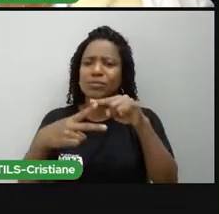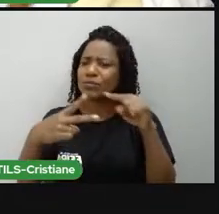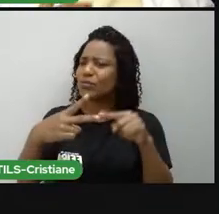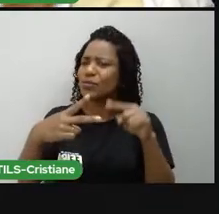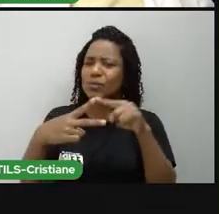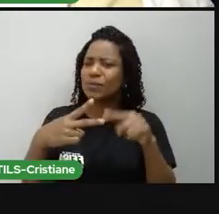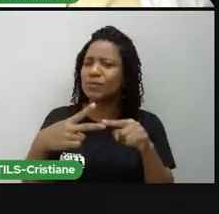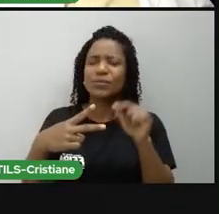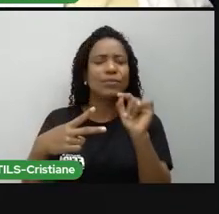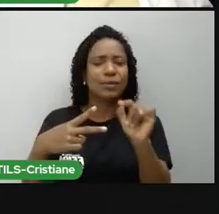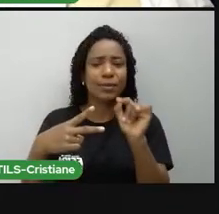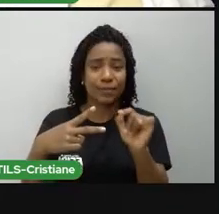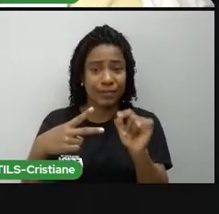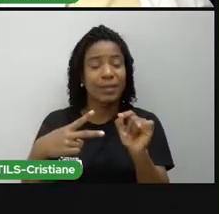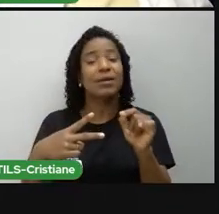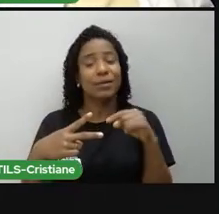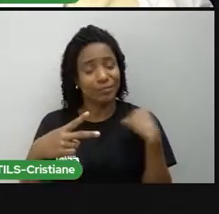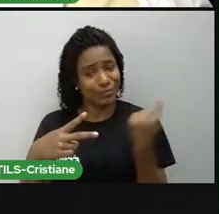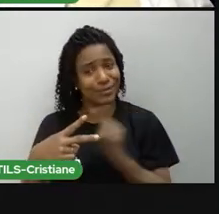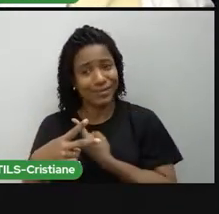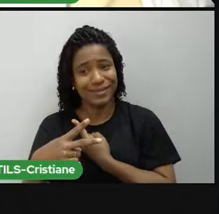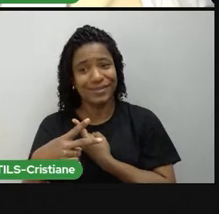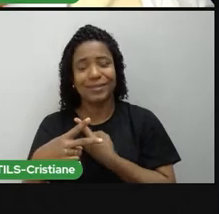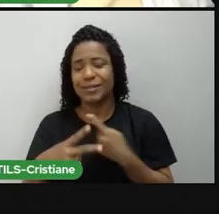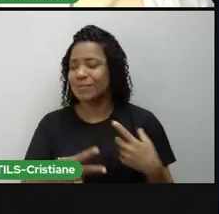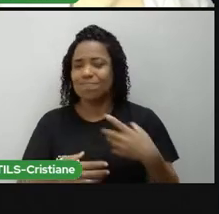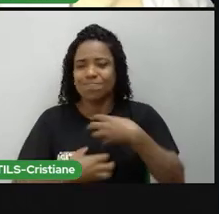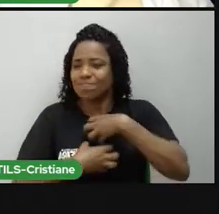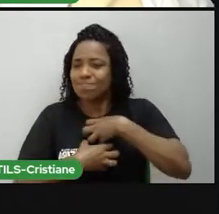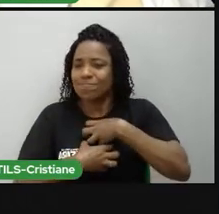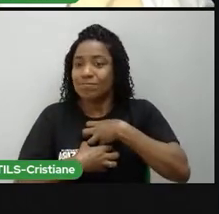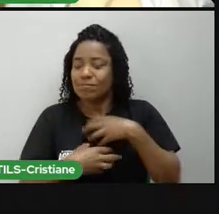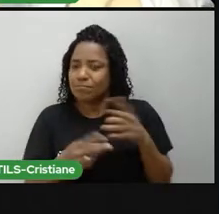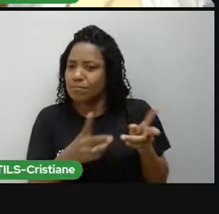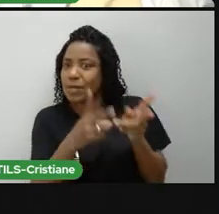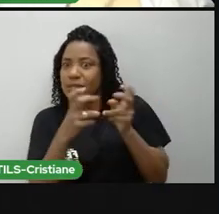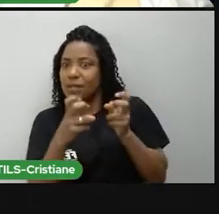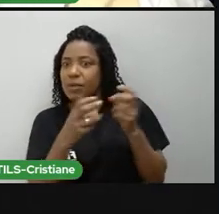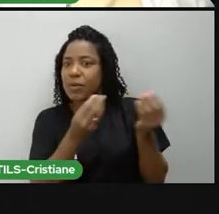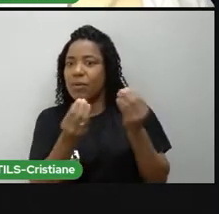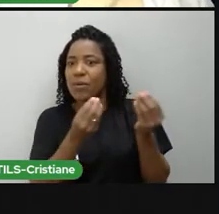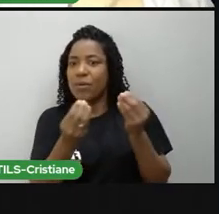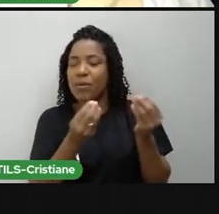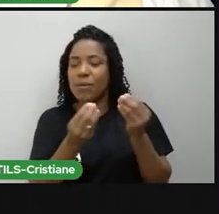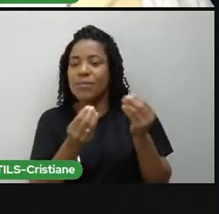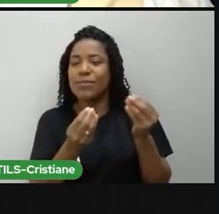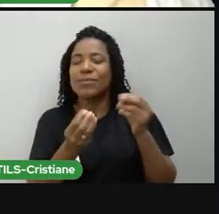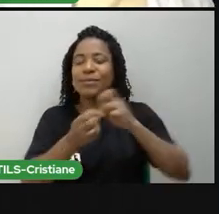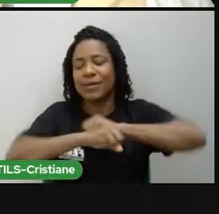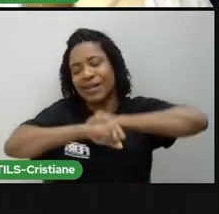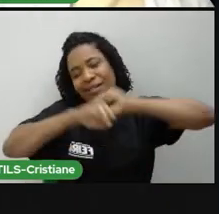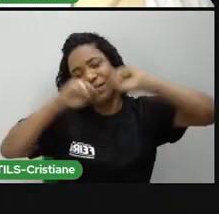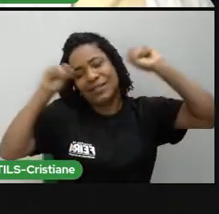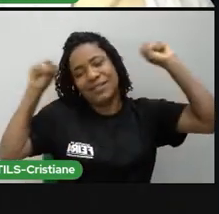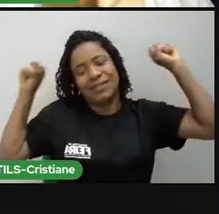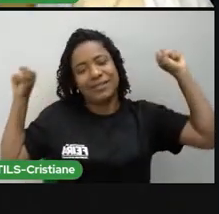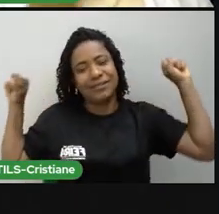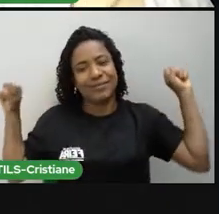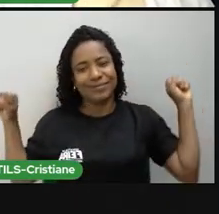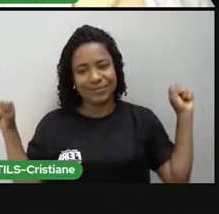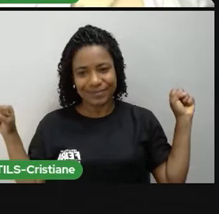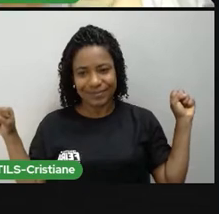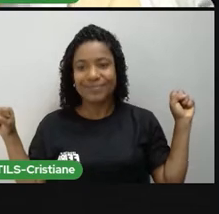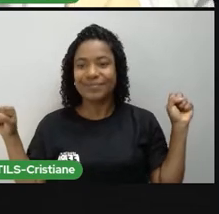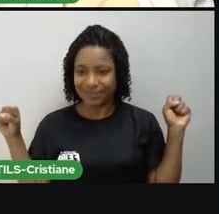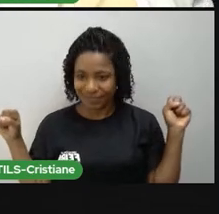percebe ele todos os dias, quando a gente acorda, a gente percebe um momento do movimento de rotação. E quando a gente vai dormir,